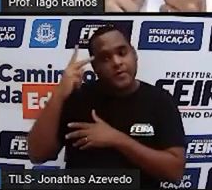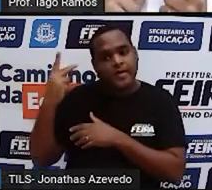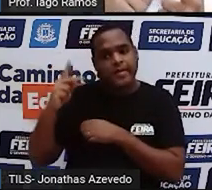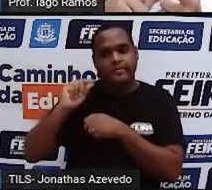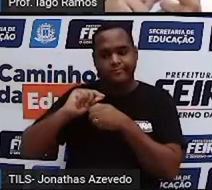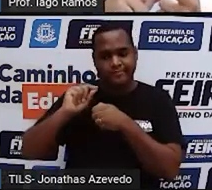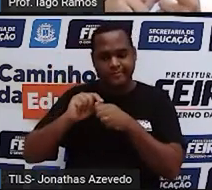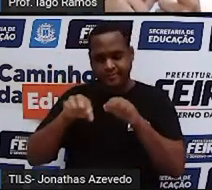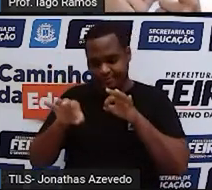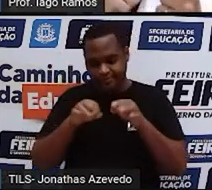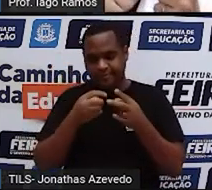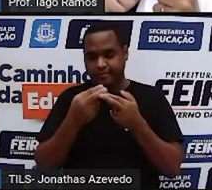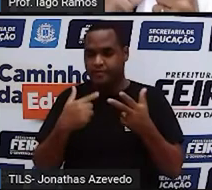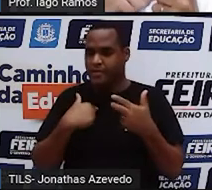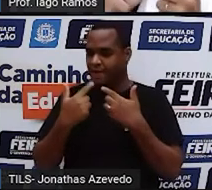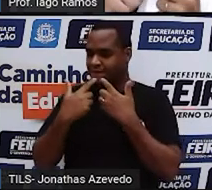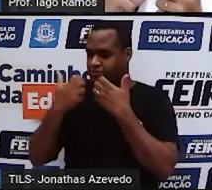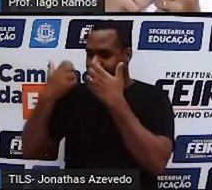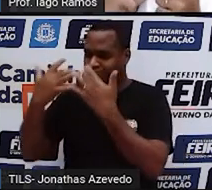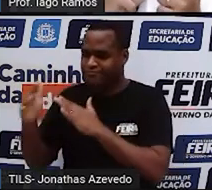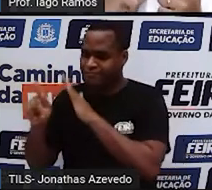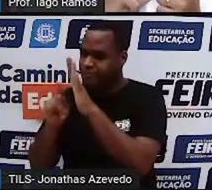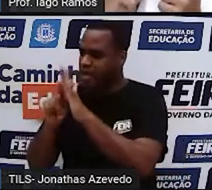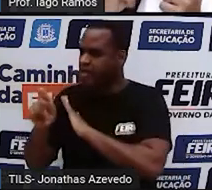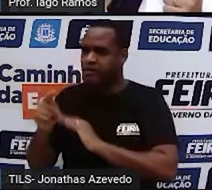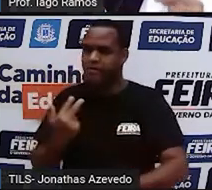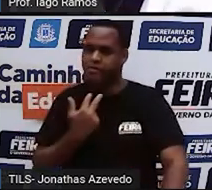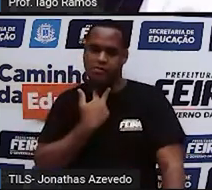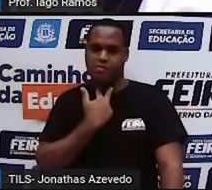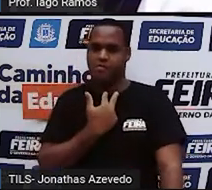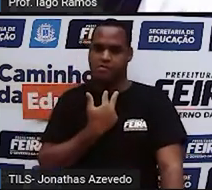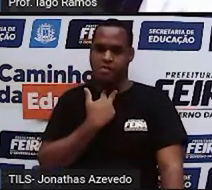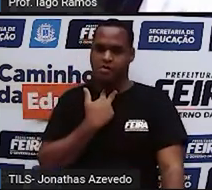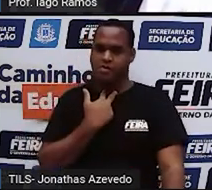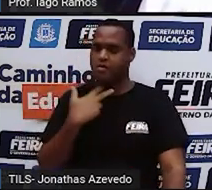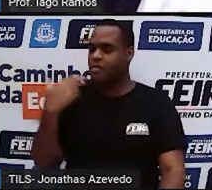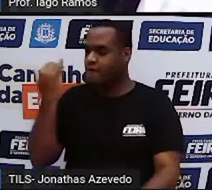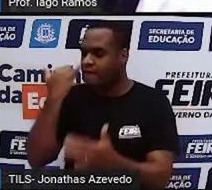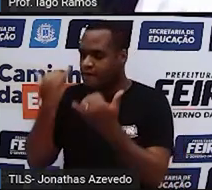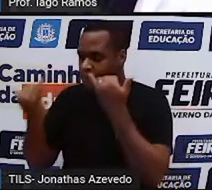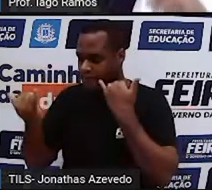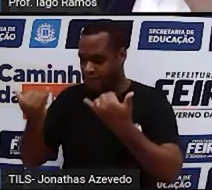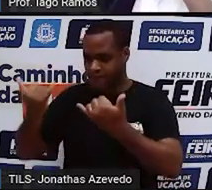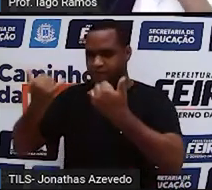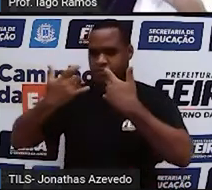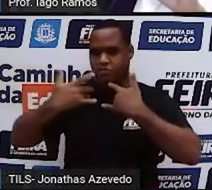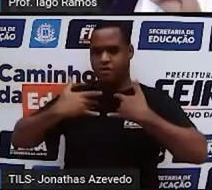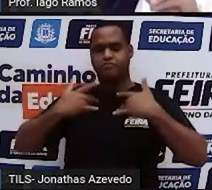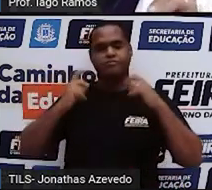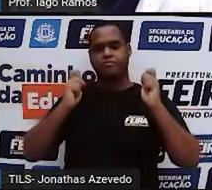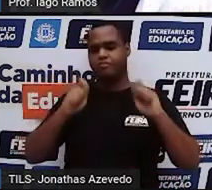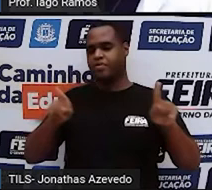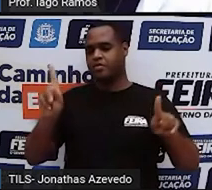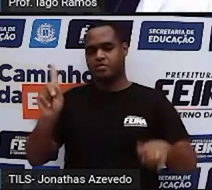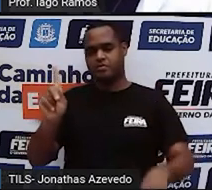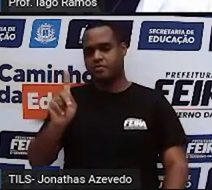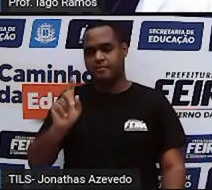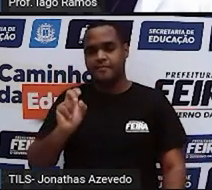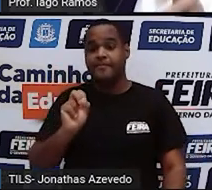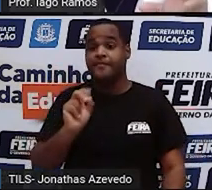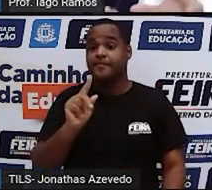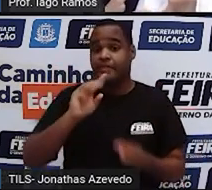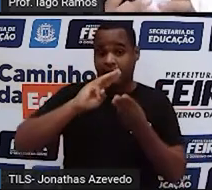ser ditas. Ela não pode conhecer essas duas informações. E na matemática,